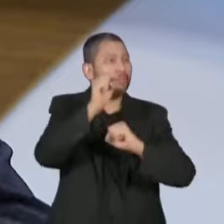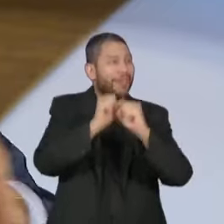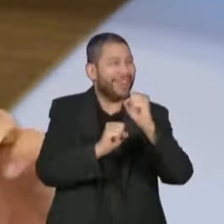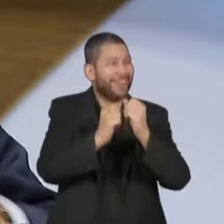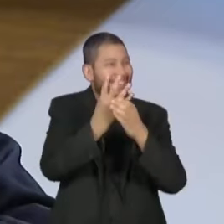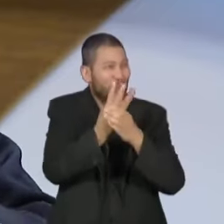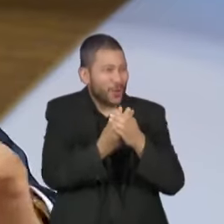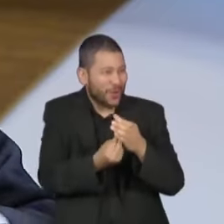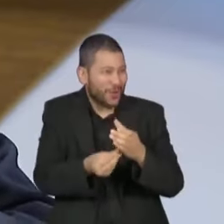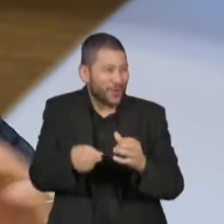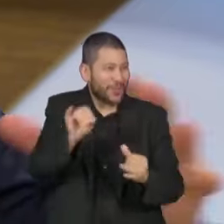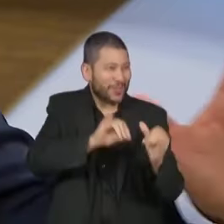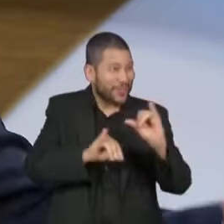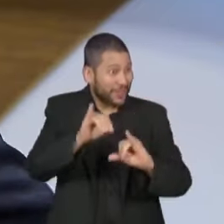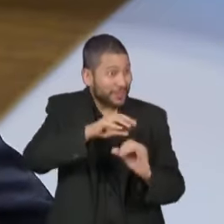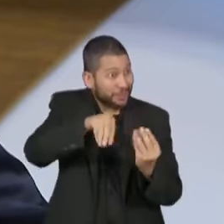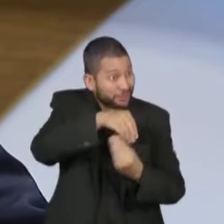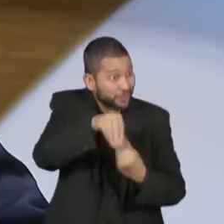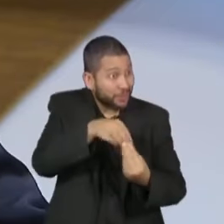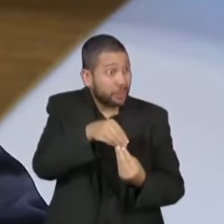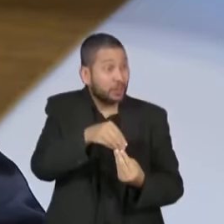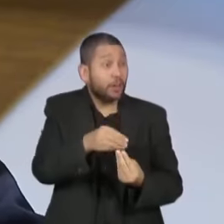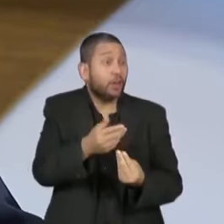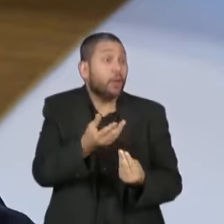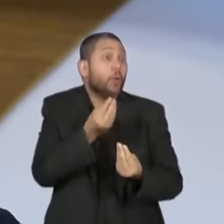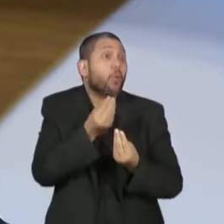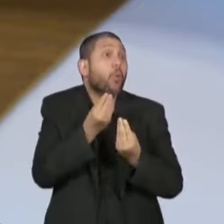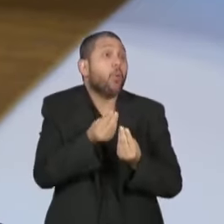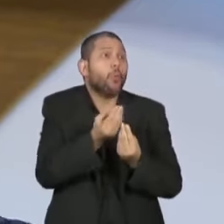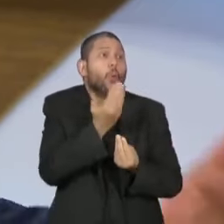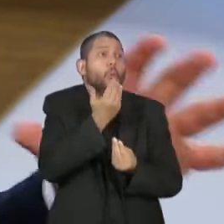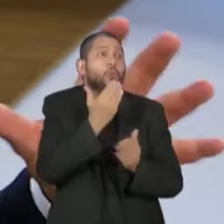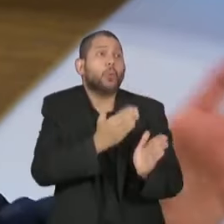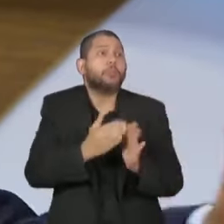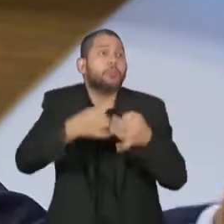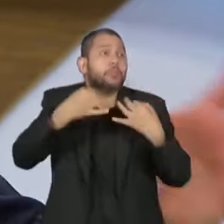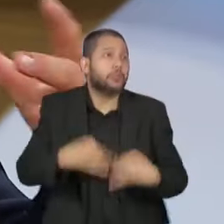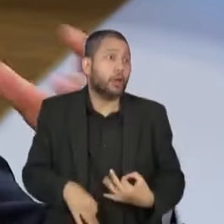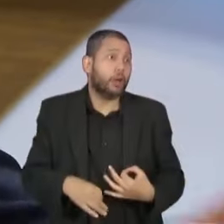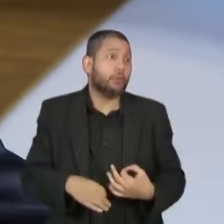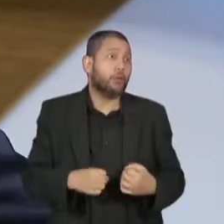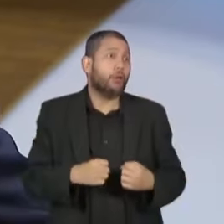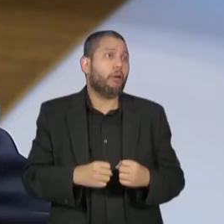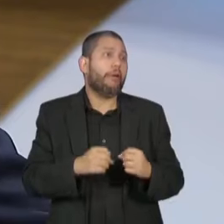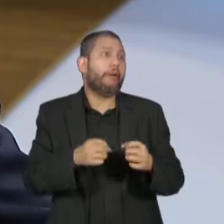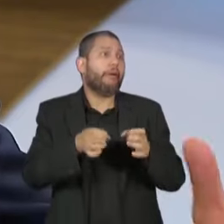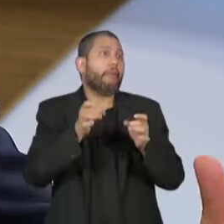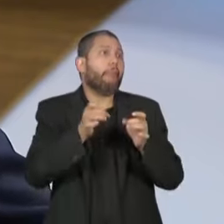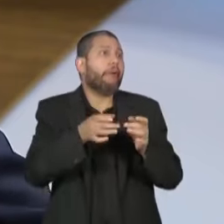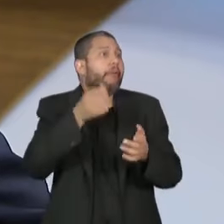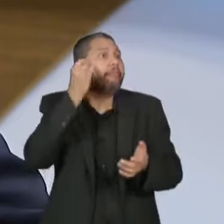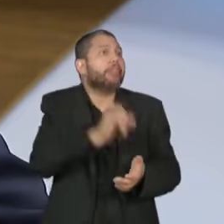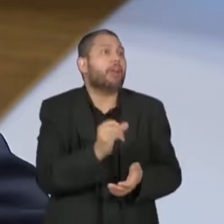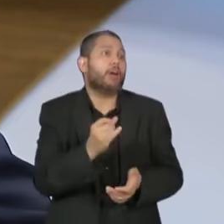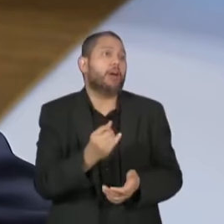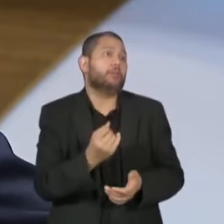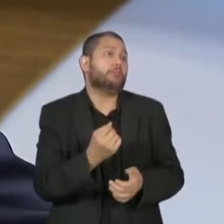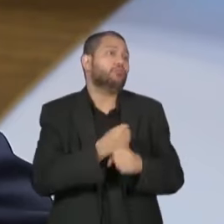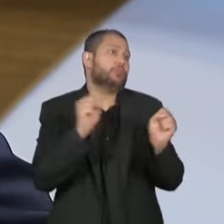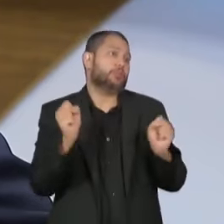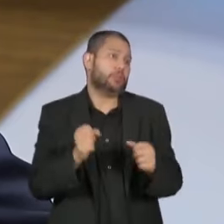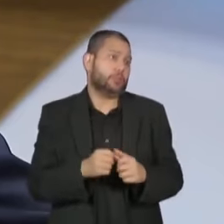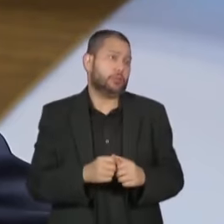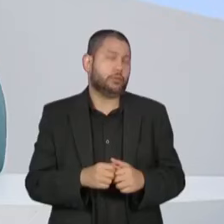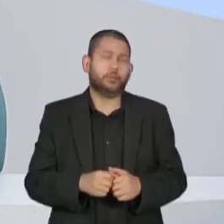Agora, é impossível fugir. É impossível fugir. Então, vamos administrar minha leitura.